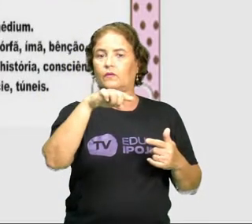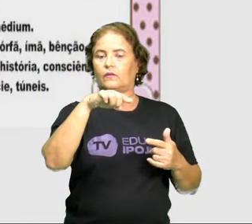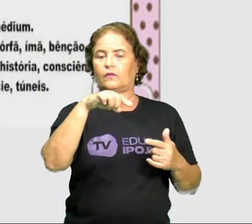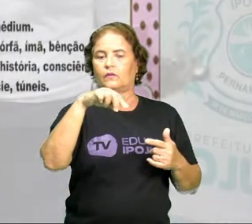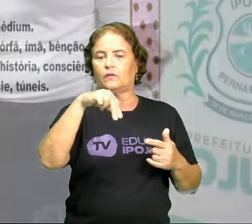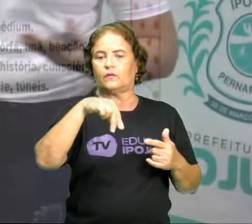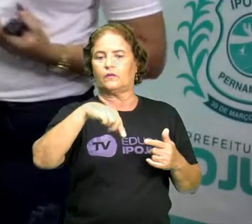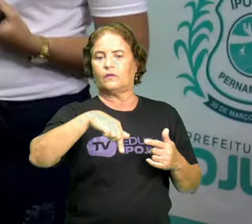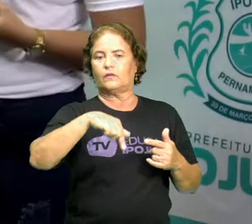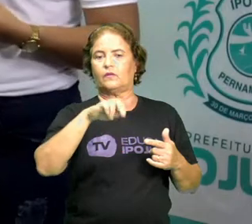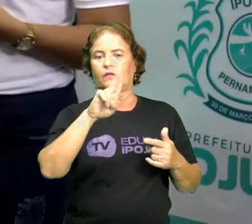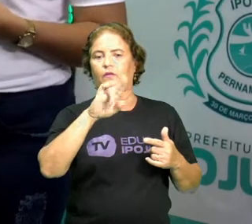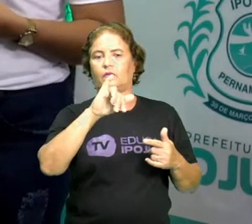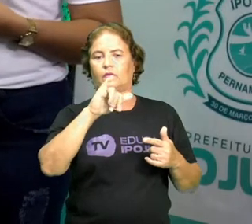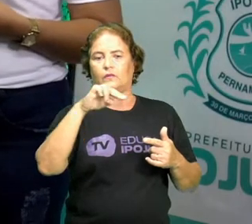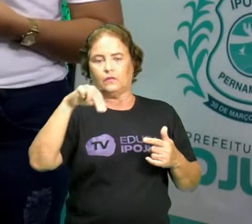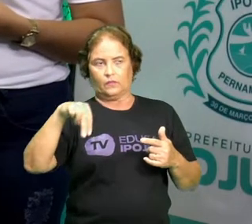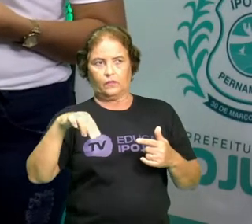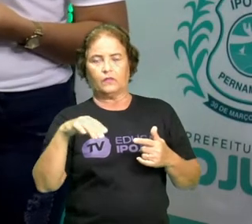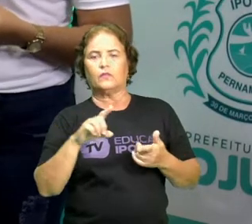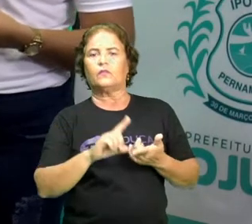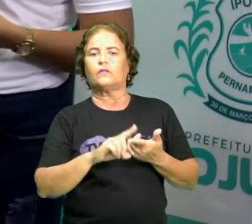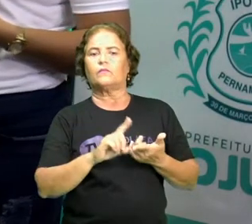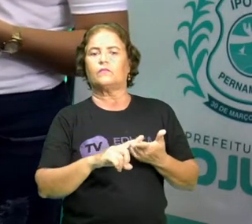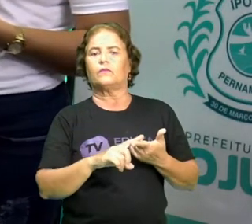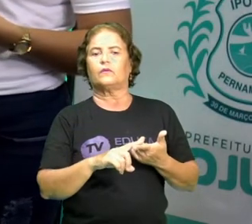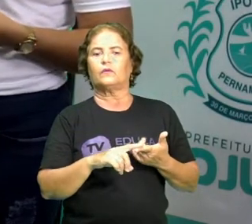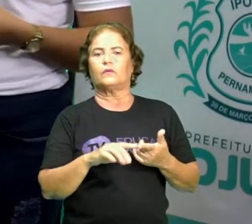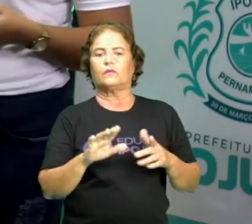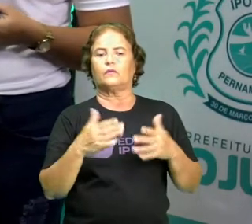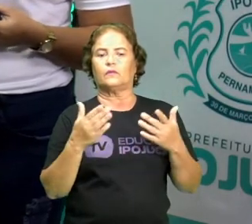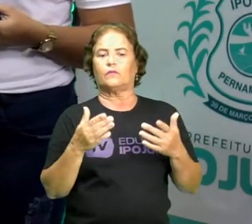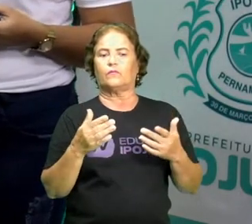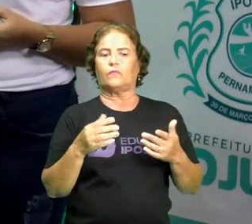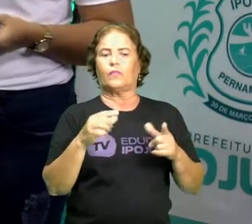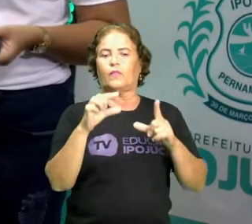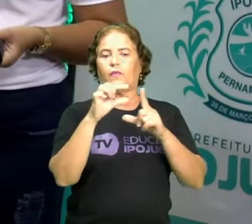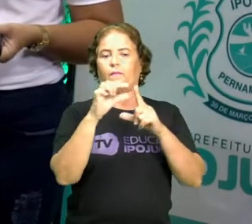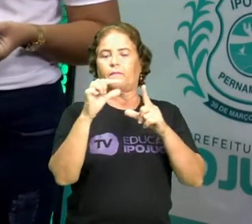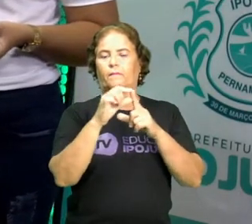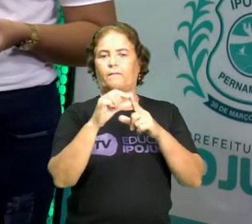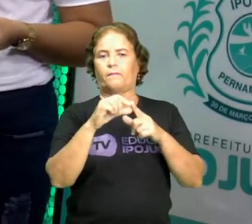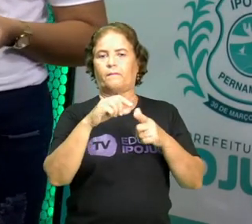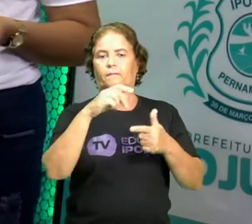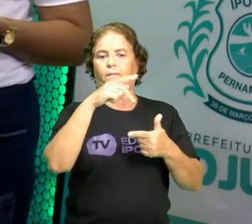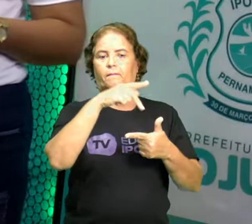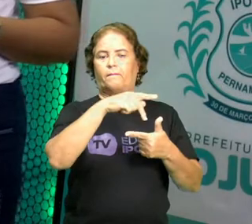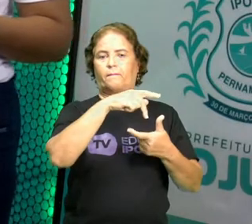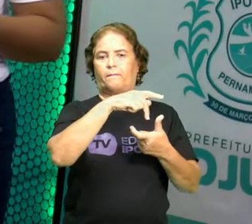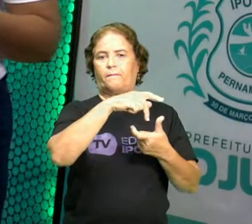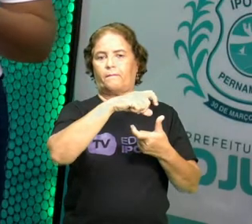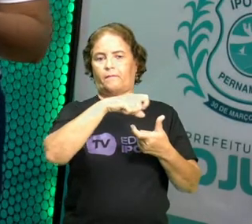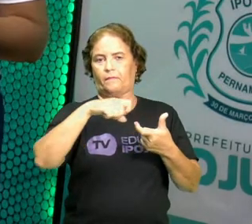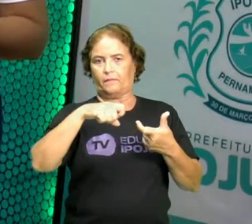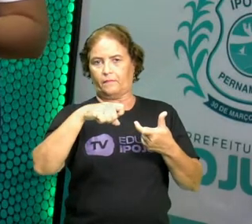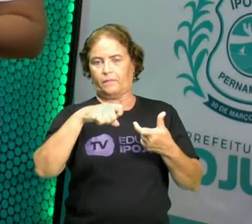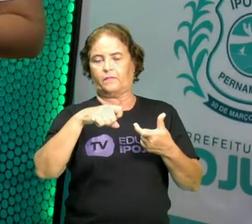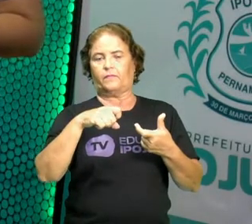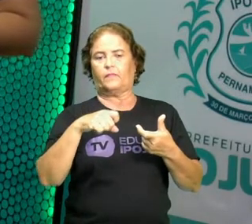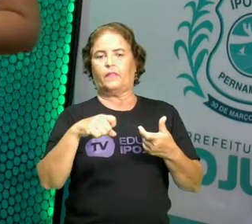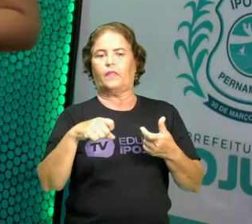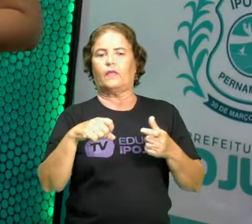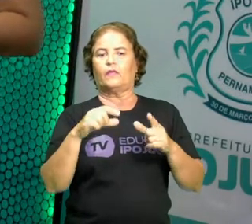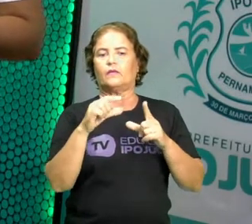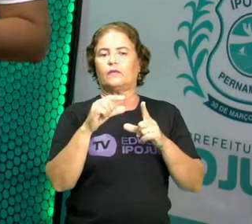e impares também. Então essas palavras, elas são chamadas de paroxítonas porque a sílaba forte, que é chamada a